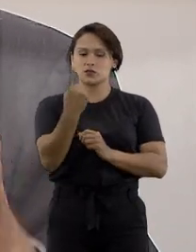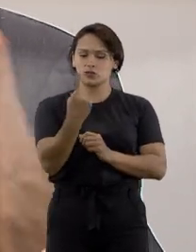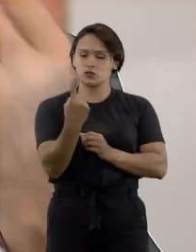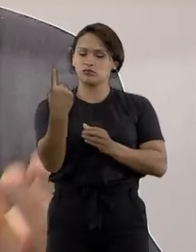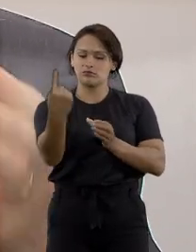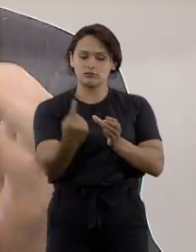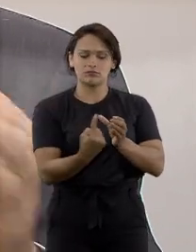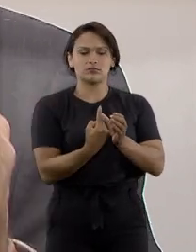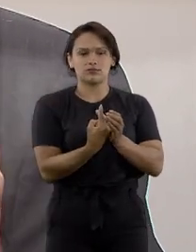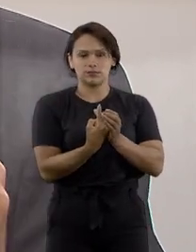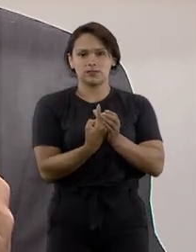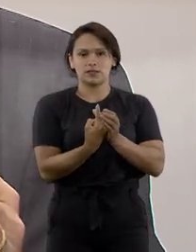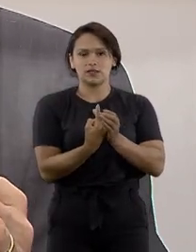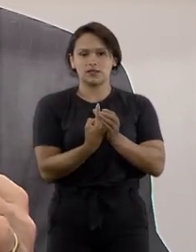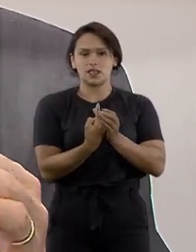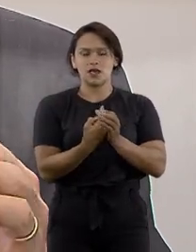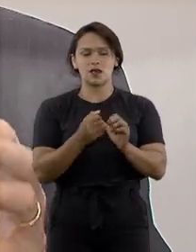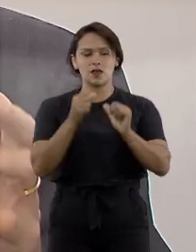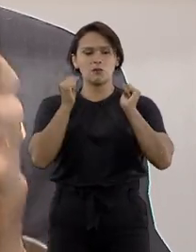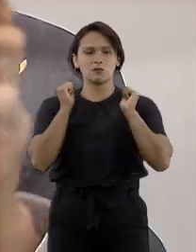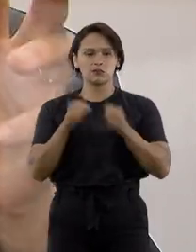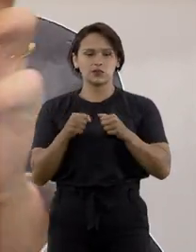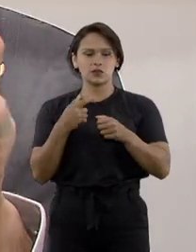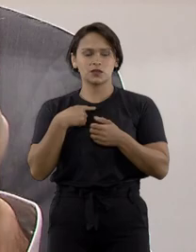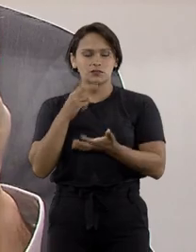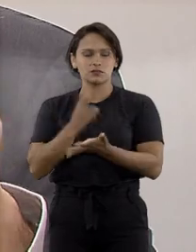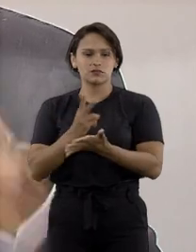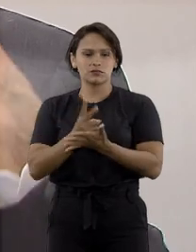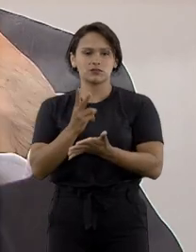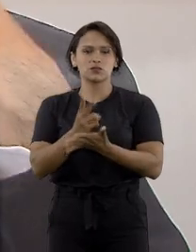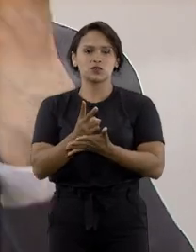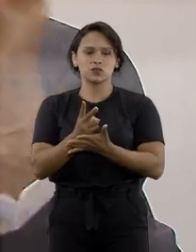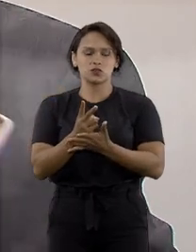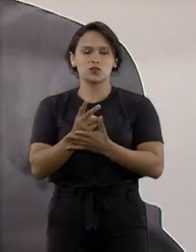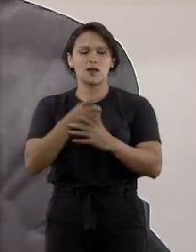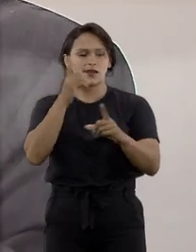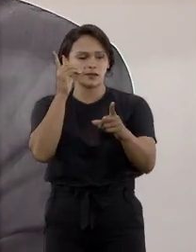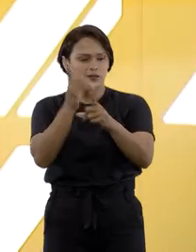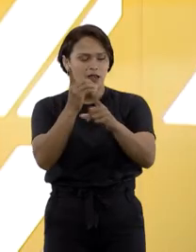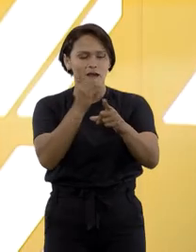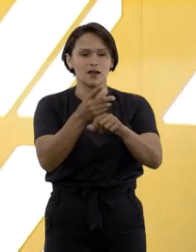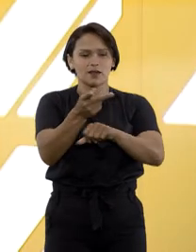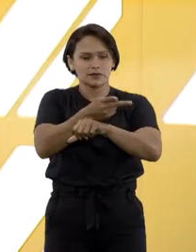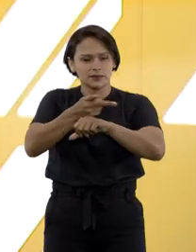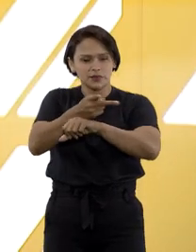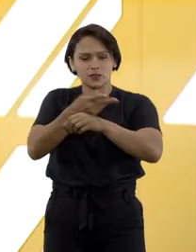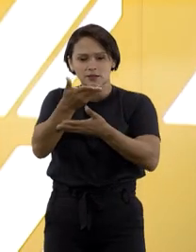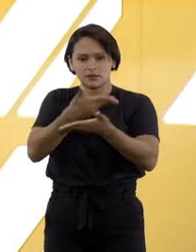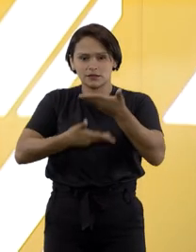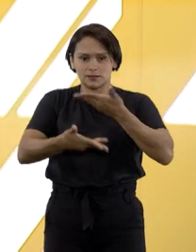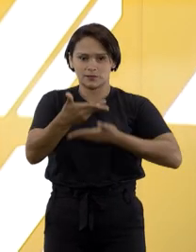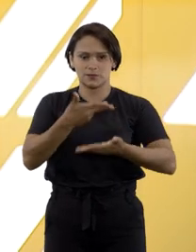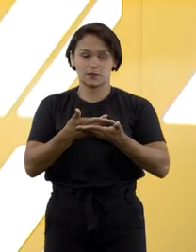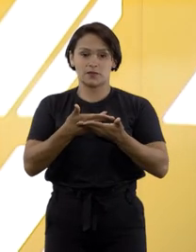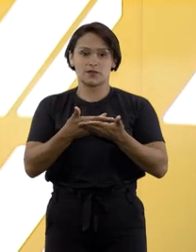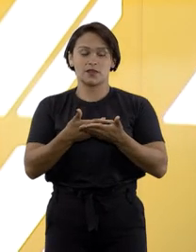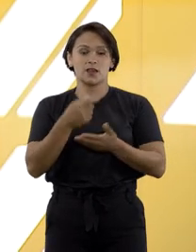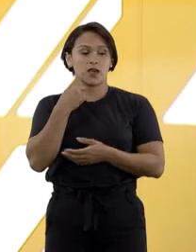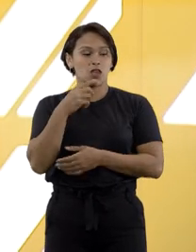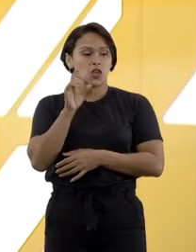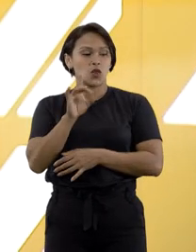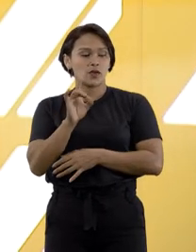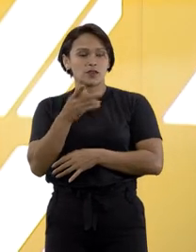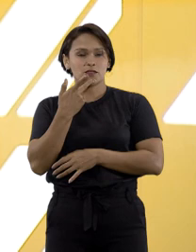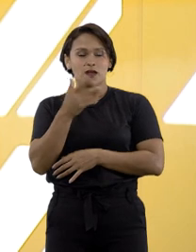devamos permanentemente buscar essa interação. E olha só que praticidade